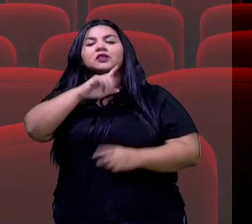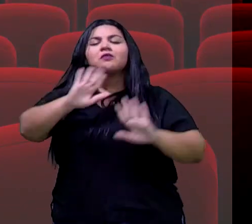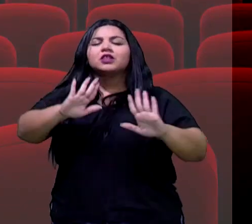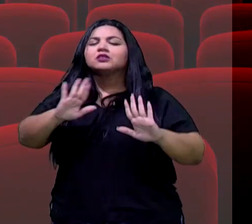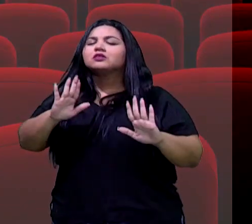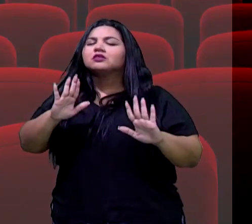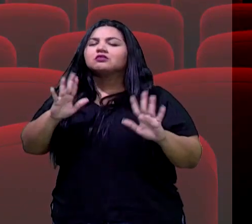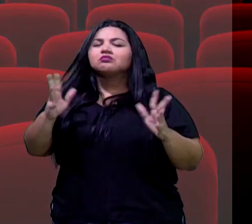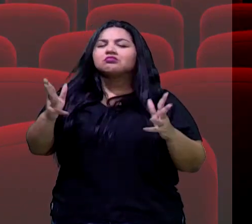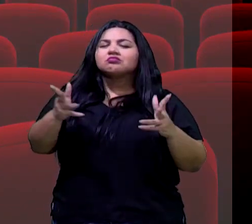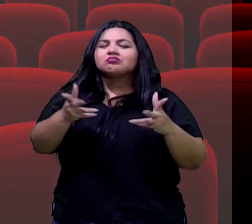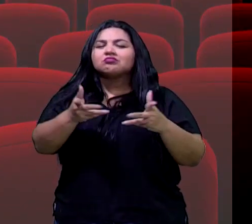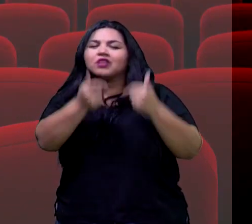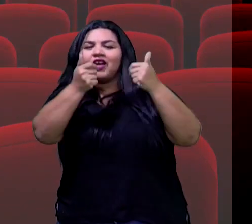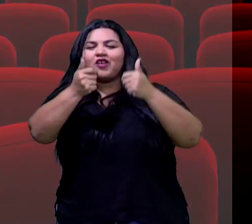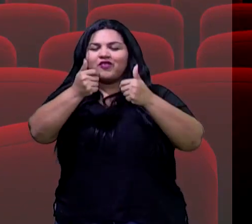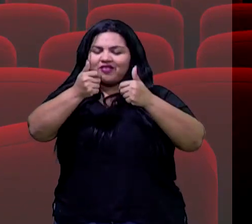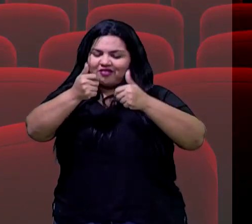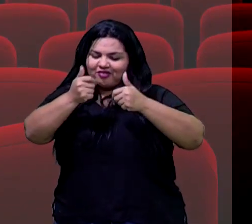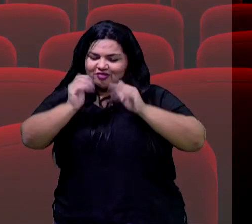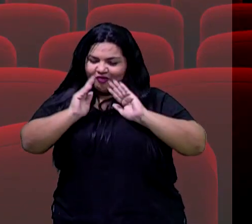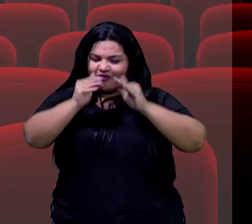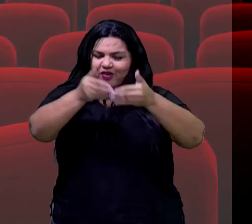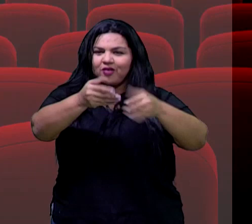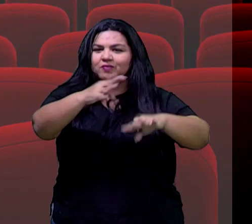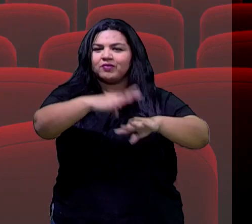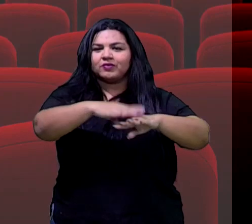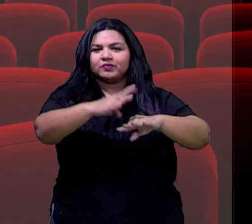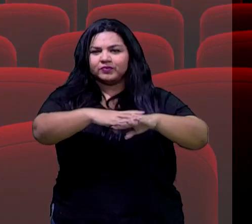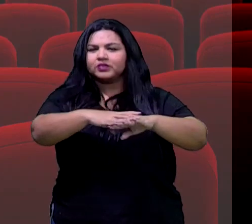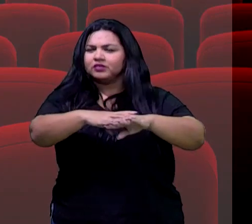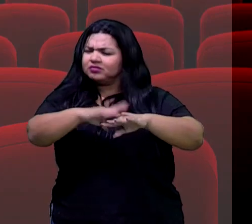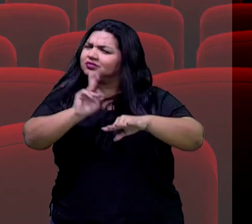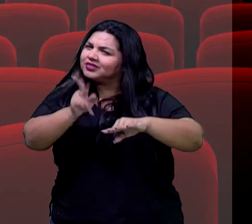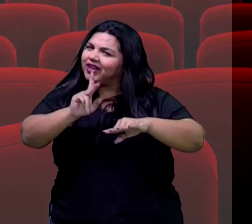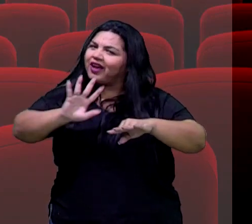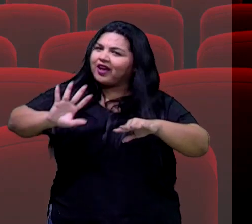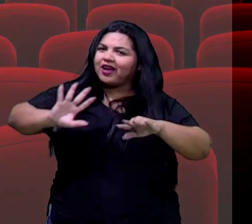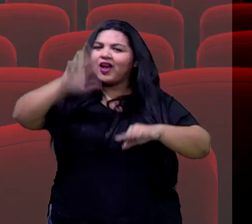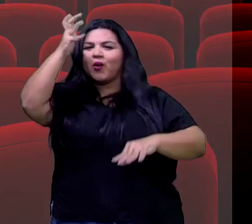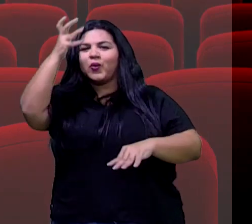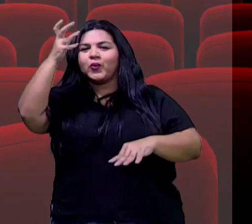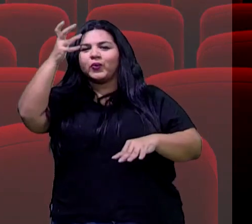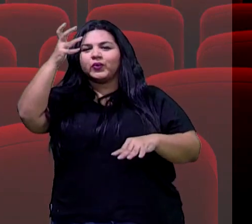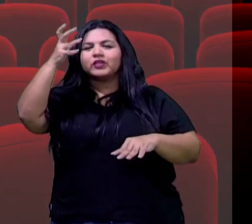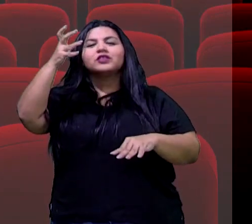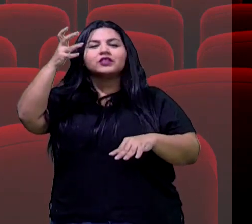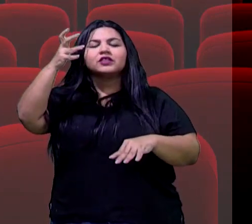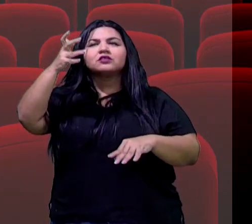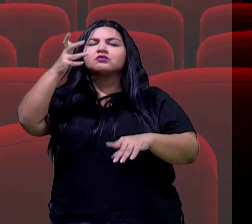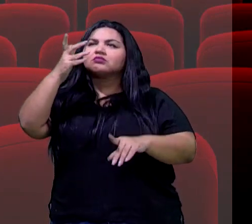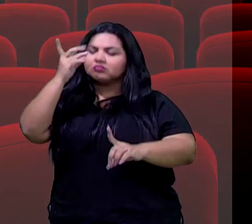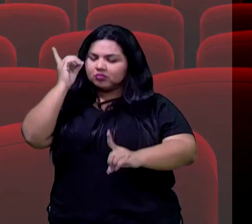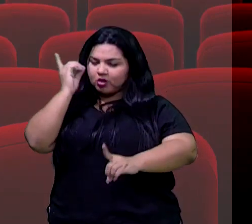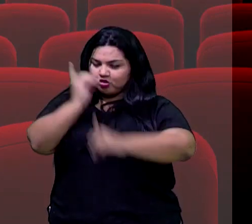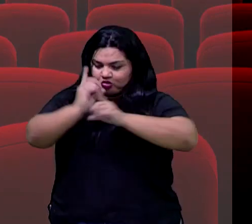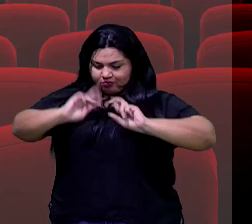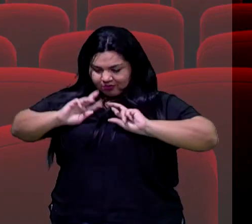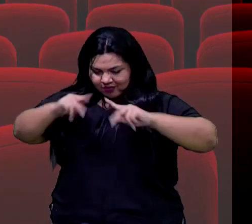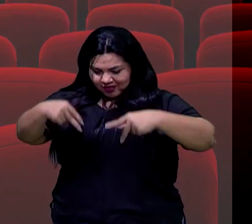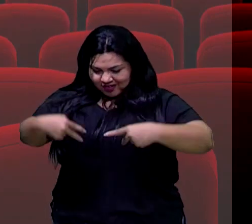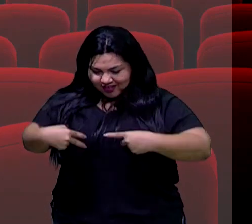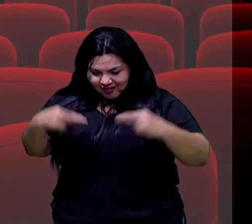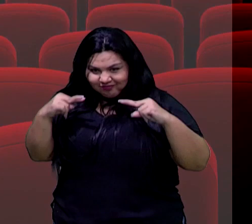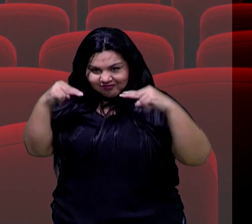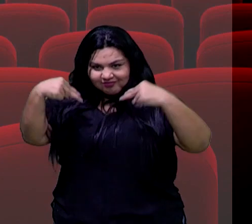um talento muito grande para matemática, não é? Então, acontecem aí, dele se descobrir ao longo do filme, não